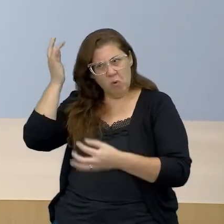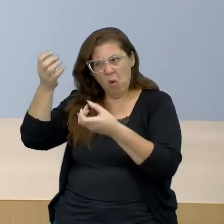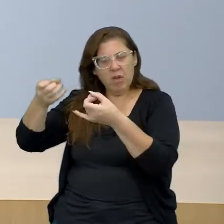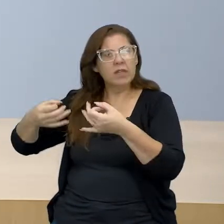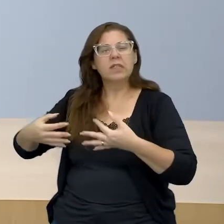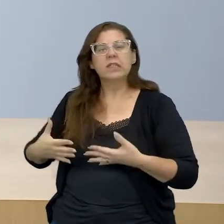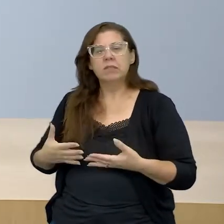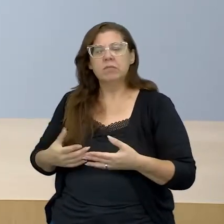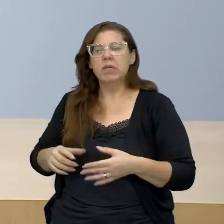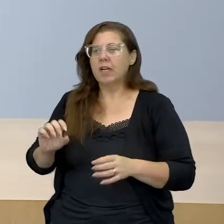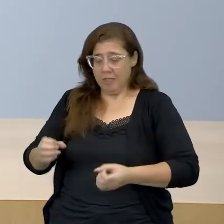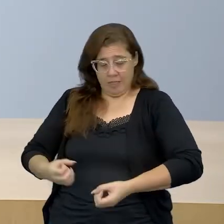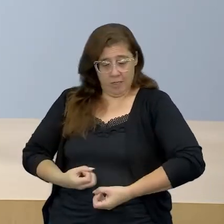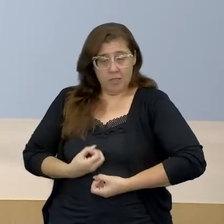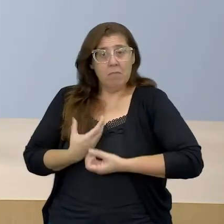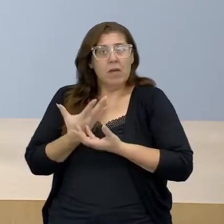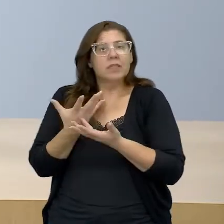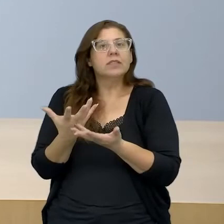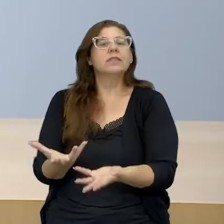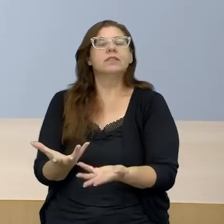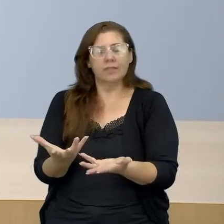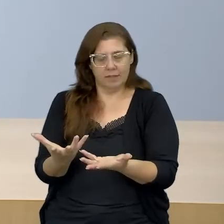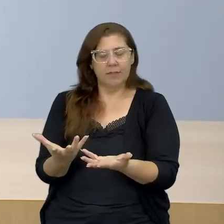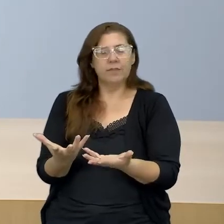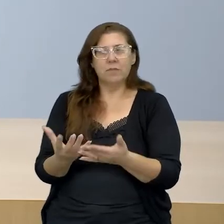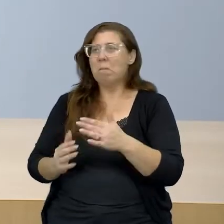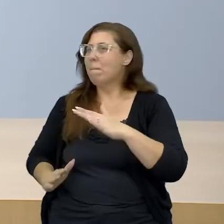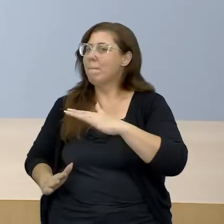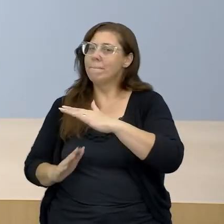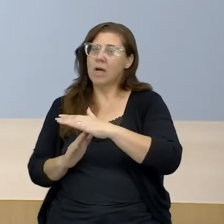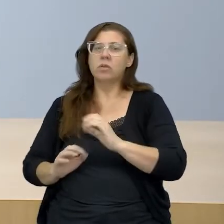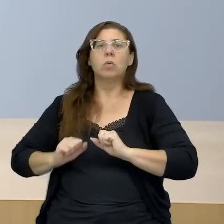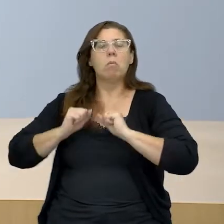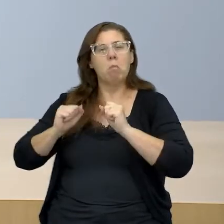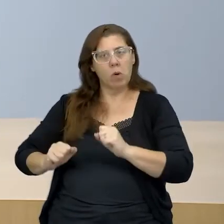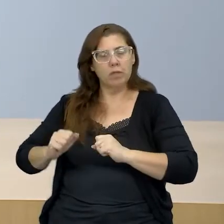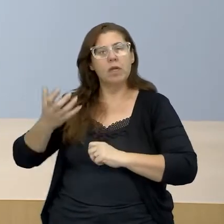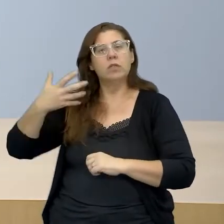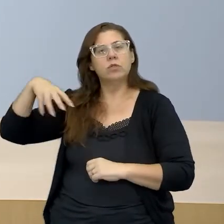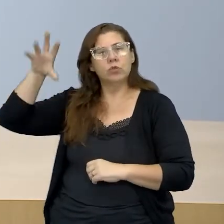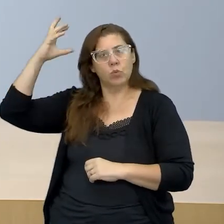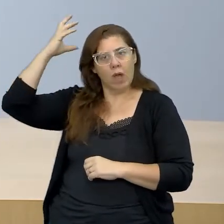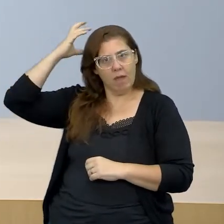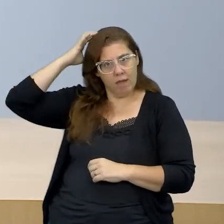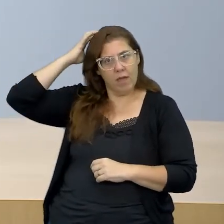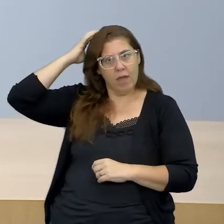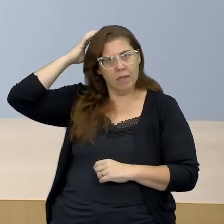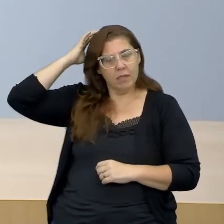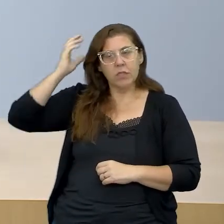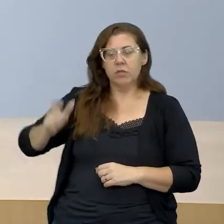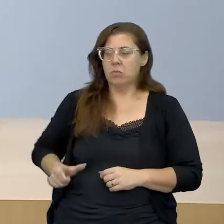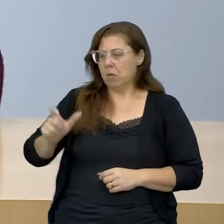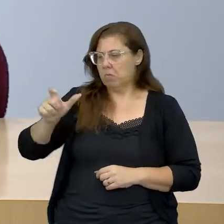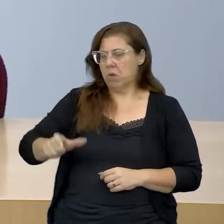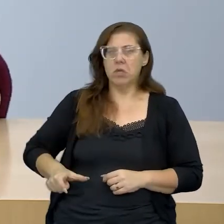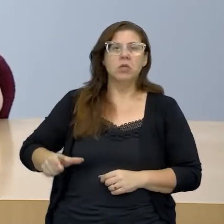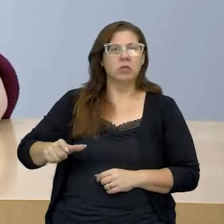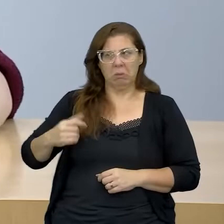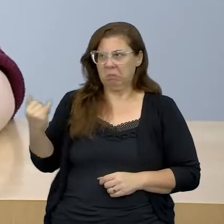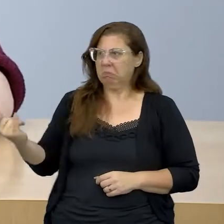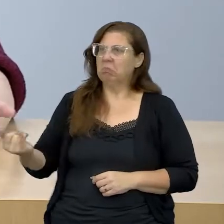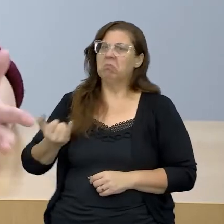assim, a expressão máxima do poder de um rei, de um soberano, de uma autoridade máxima